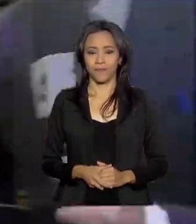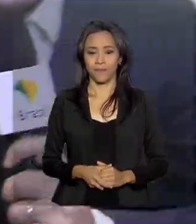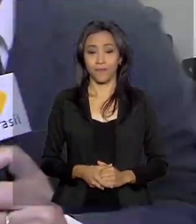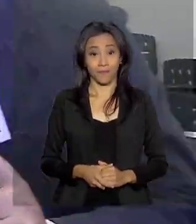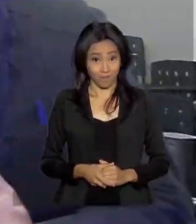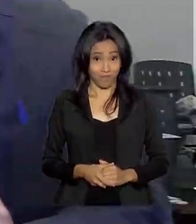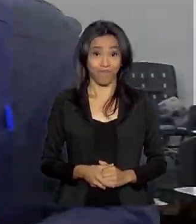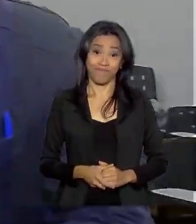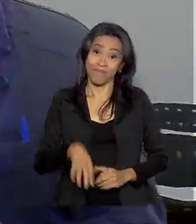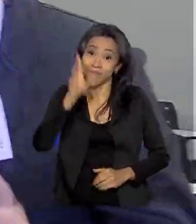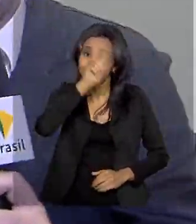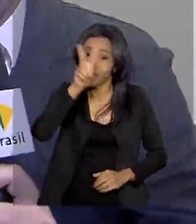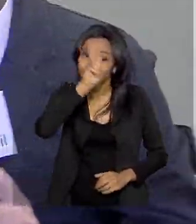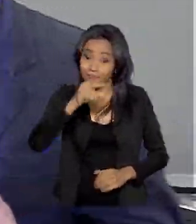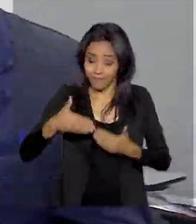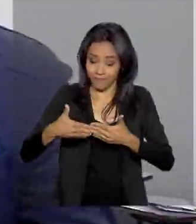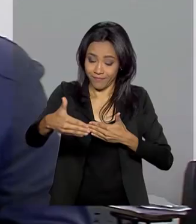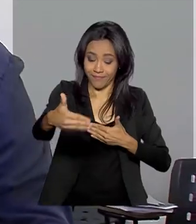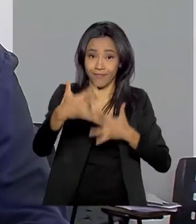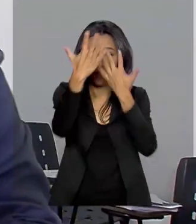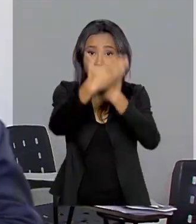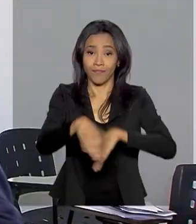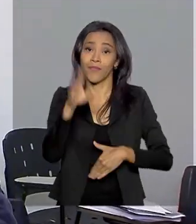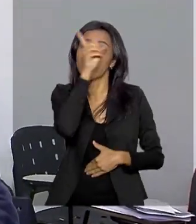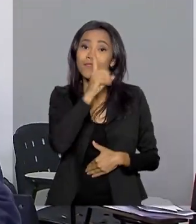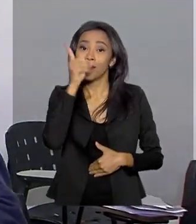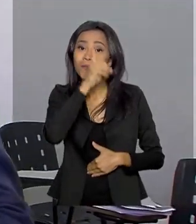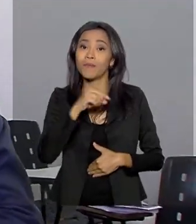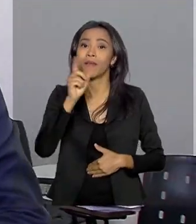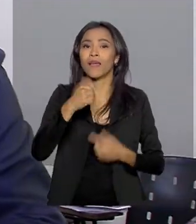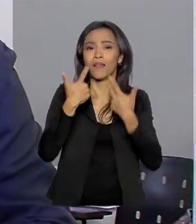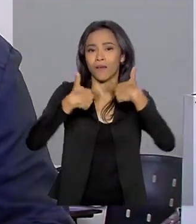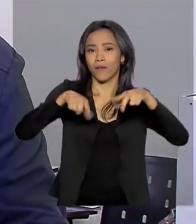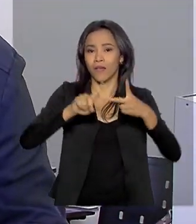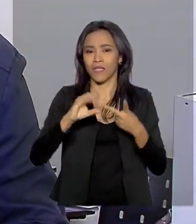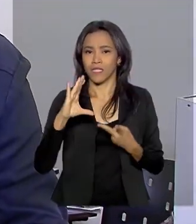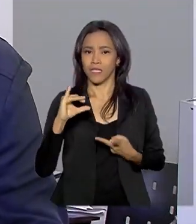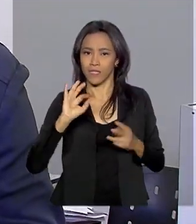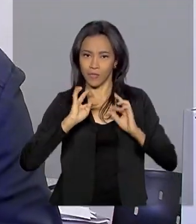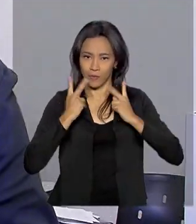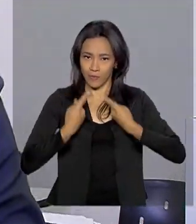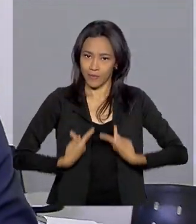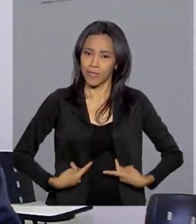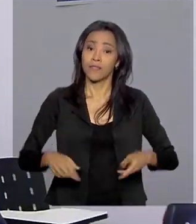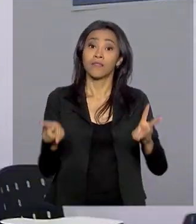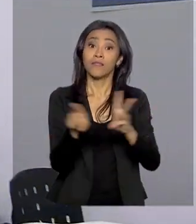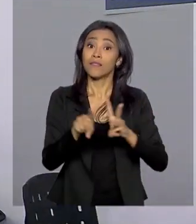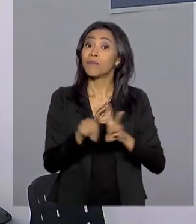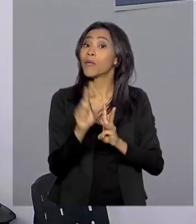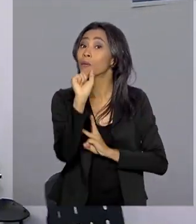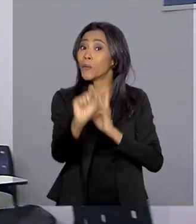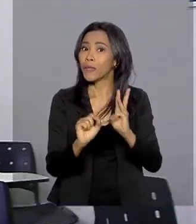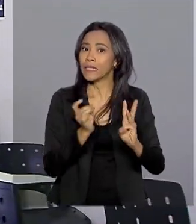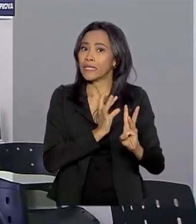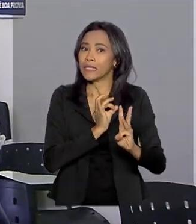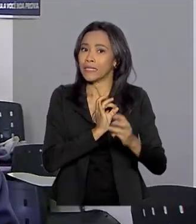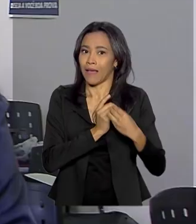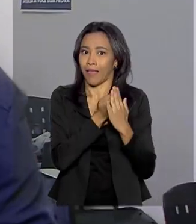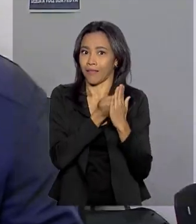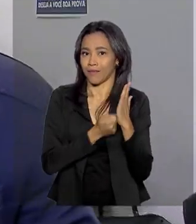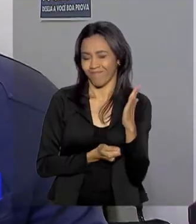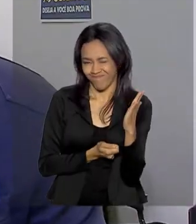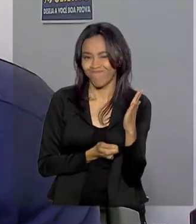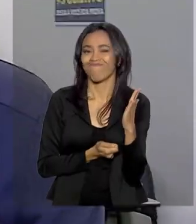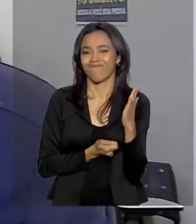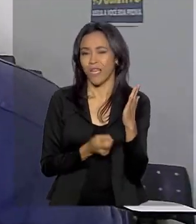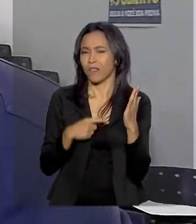Lembrando que a prova desse domingo é linguagens, ciências humanas e também a tão temida redação. E tem